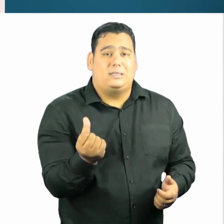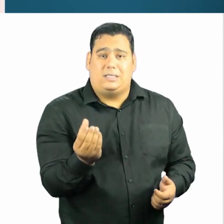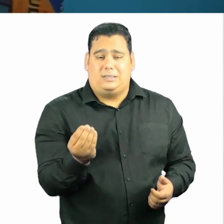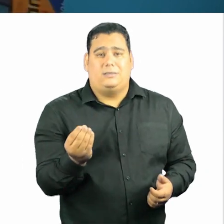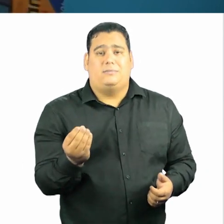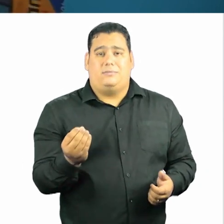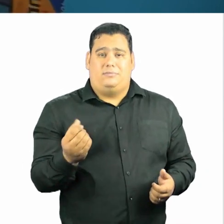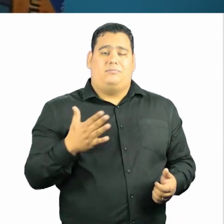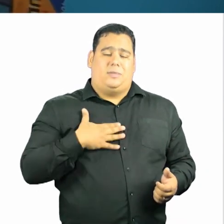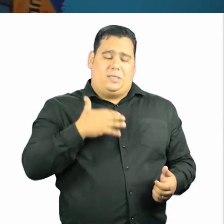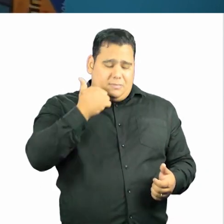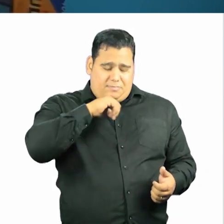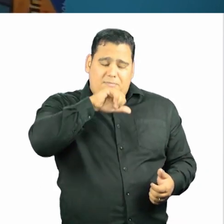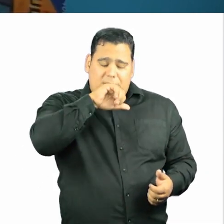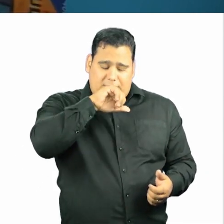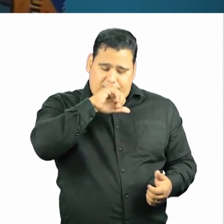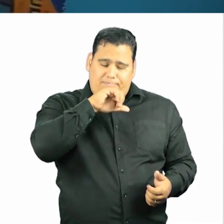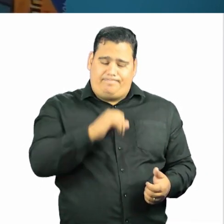na minha mãe.